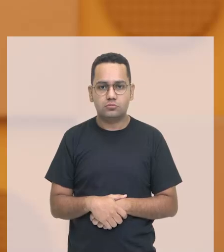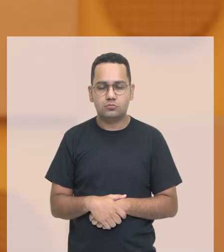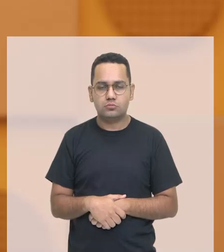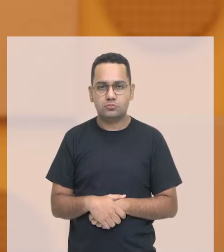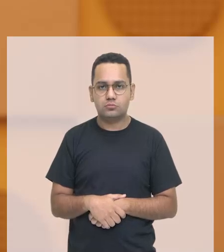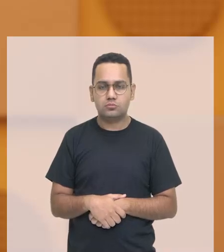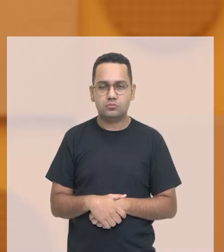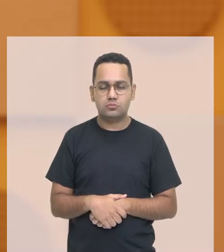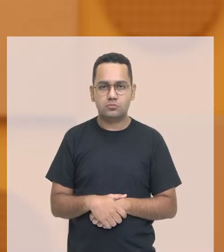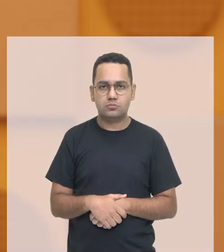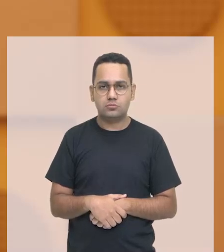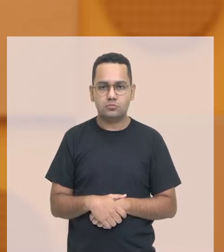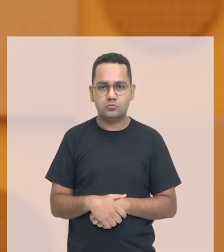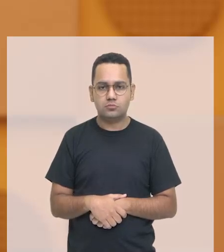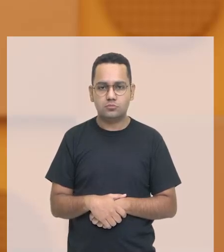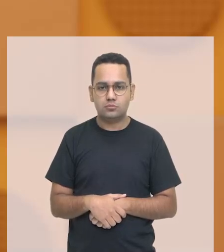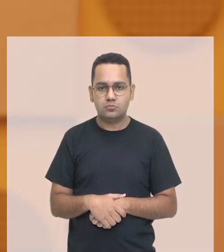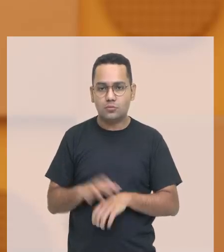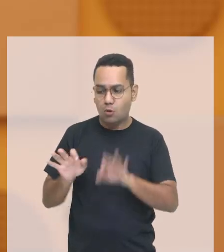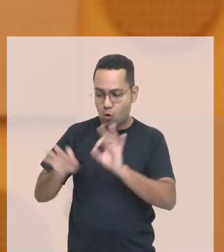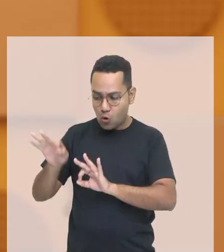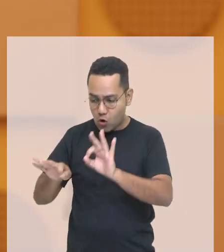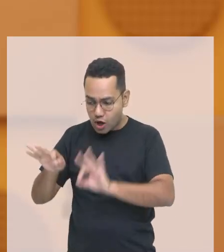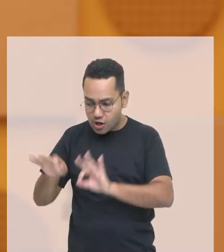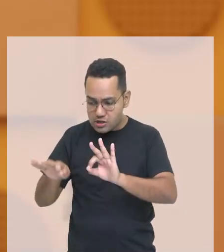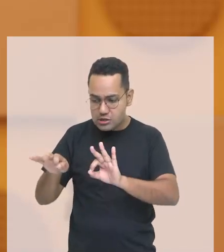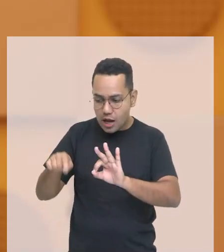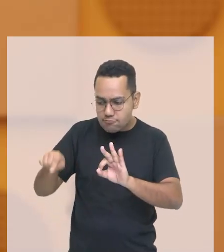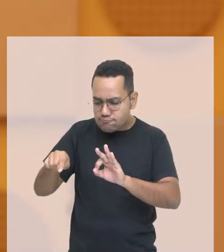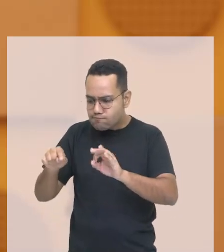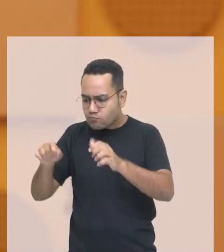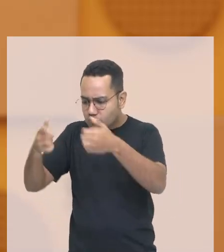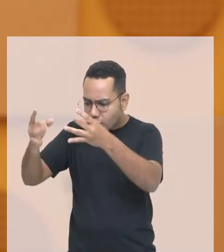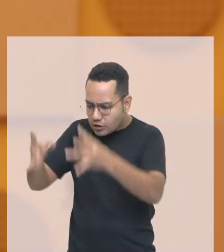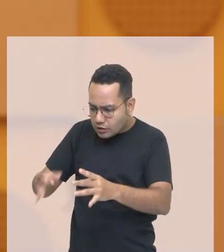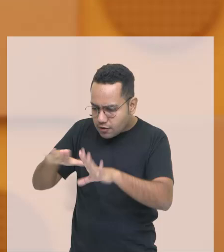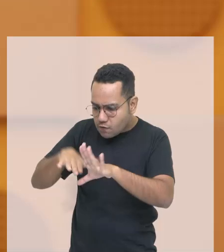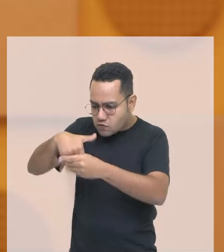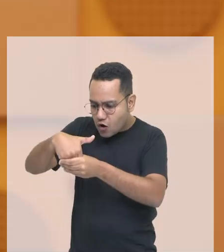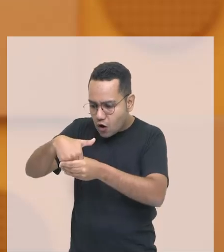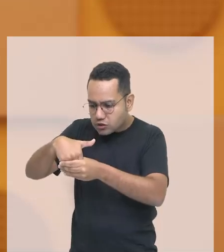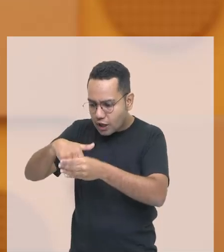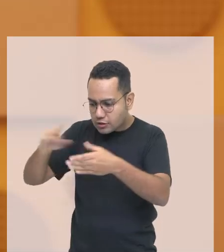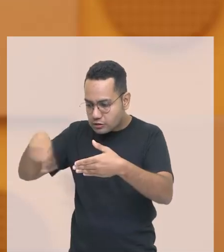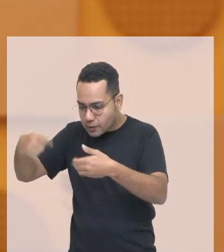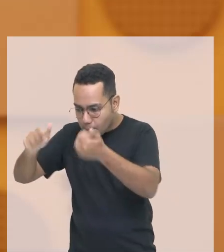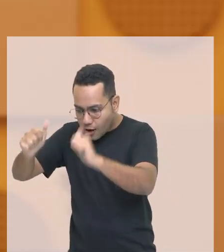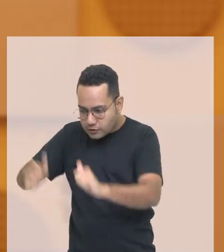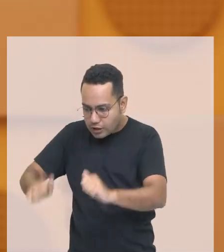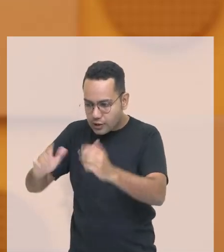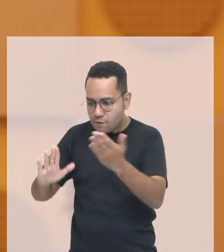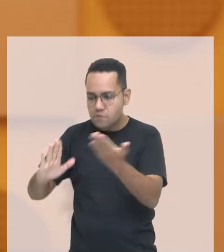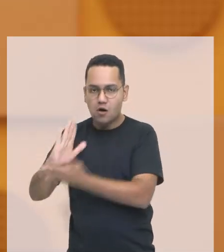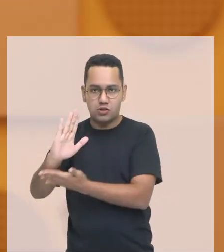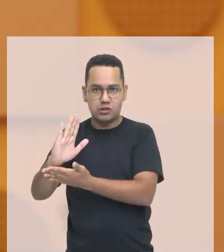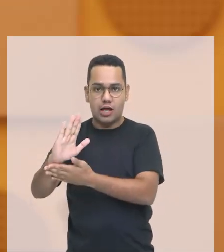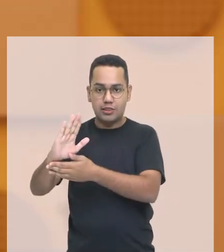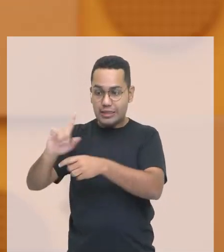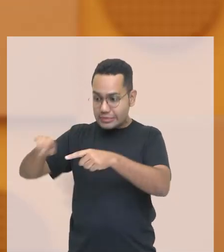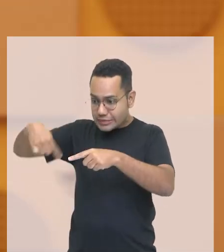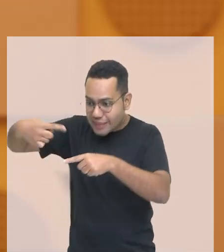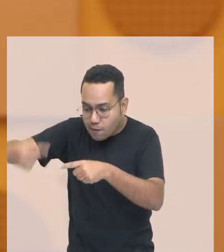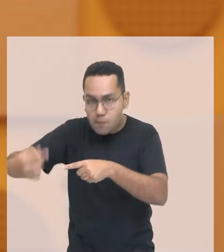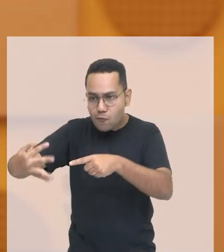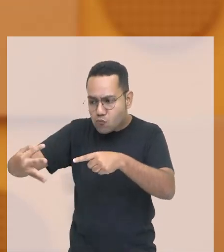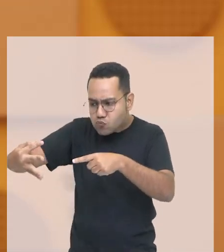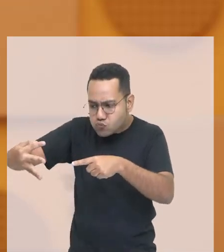que foram eleitos pelo público ela é elaborada ela é votada ela é aprovada e ela é colocada